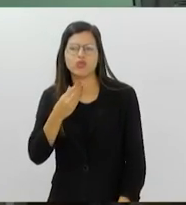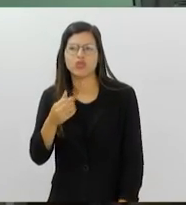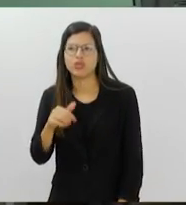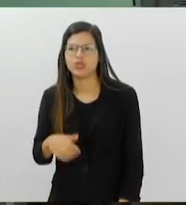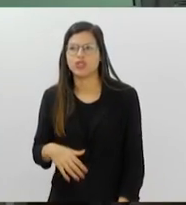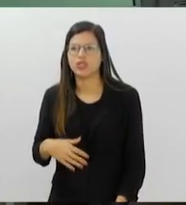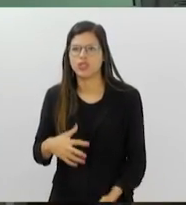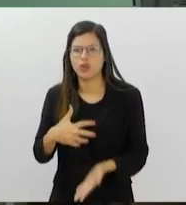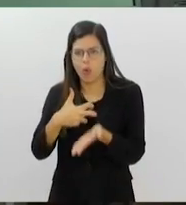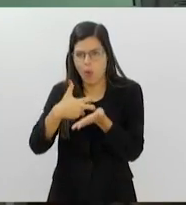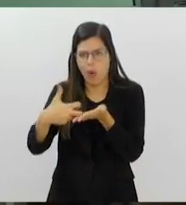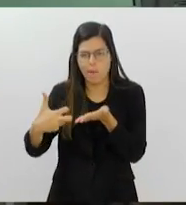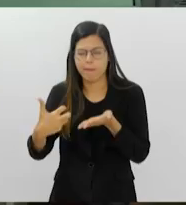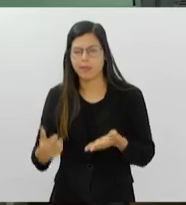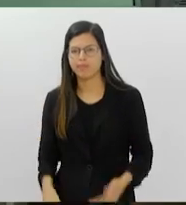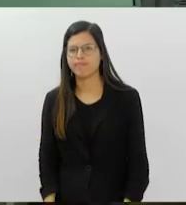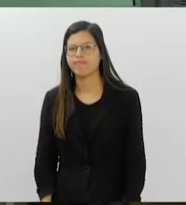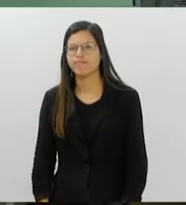pela entrevista.